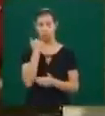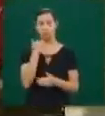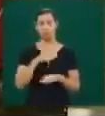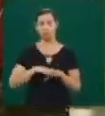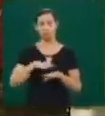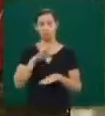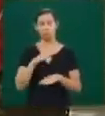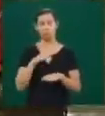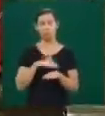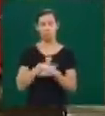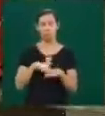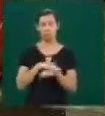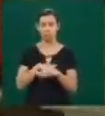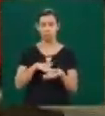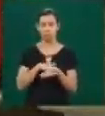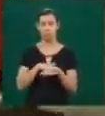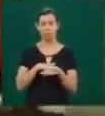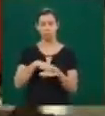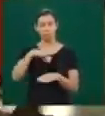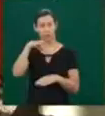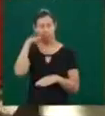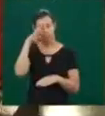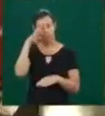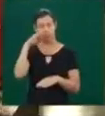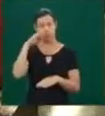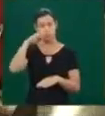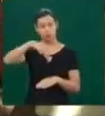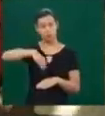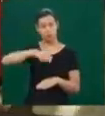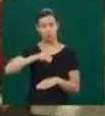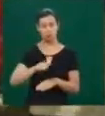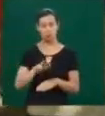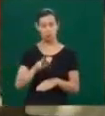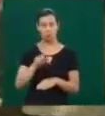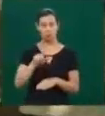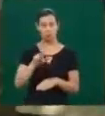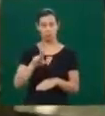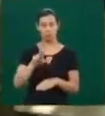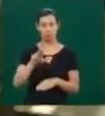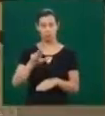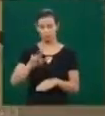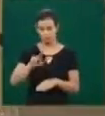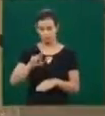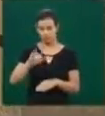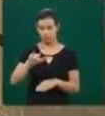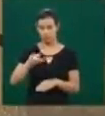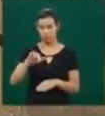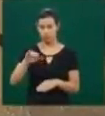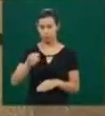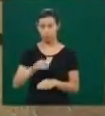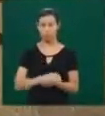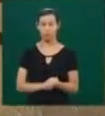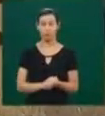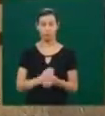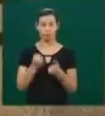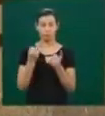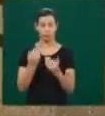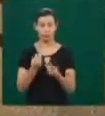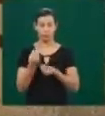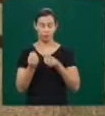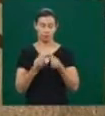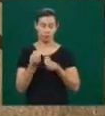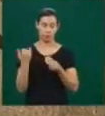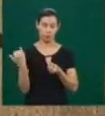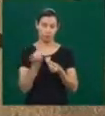o capitão Maurílio Terra, assessor municipal de operações de tráfego da CETRAN. Capitão Maurílio, conta pra gente a importância